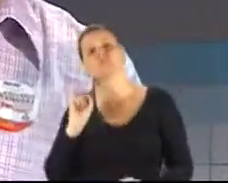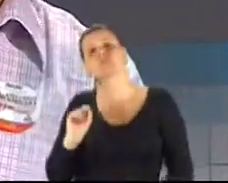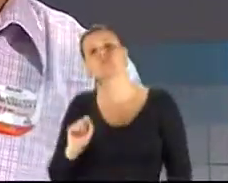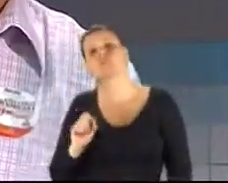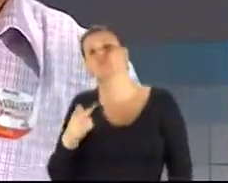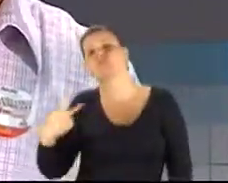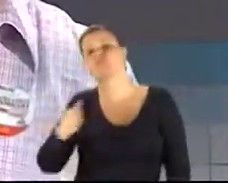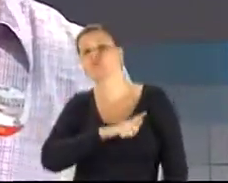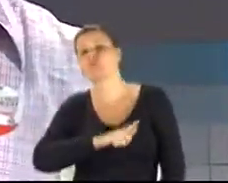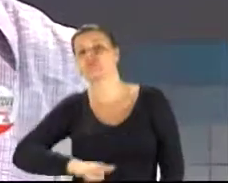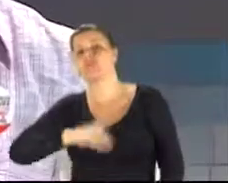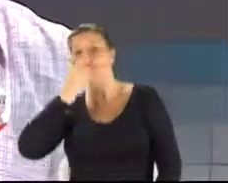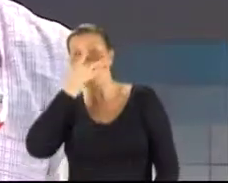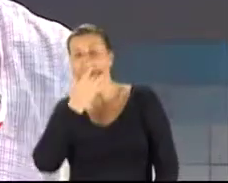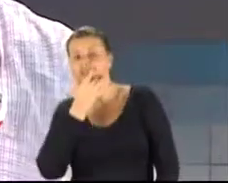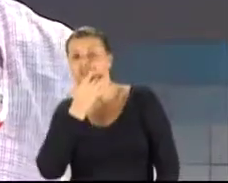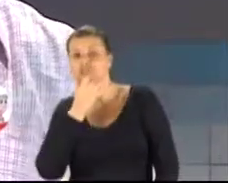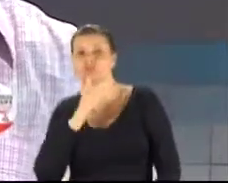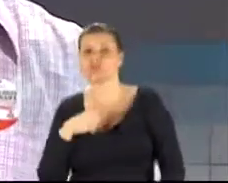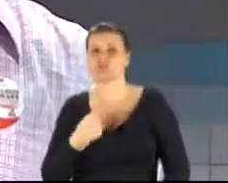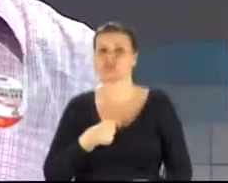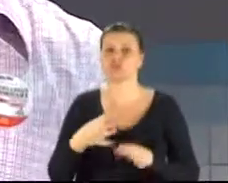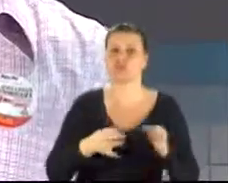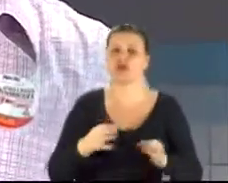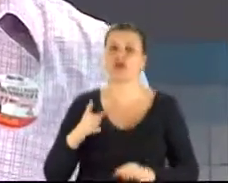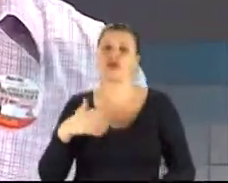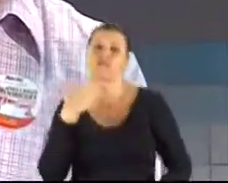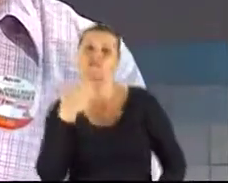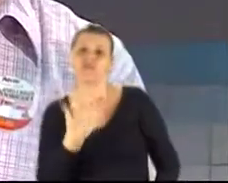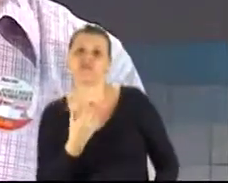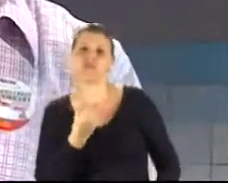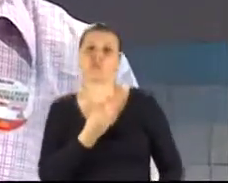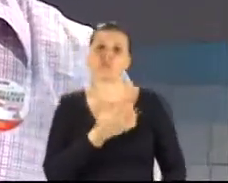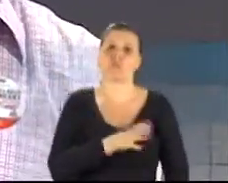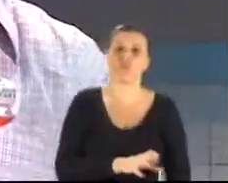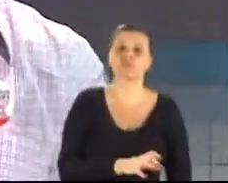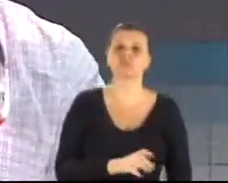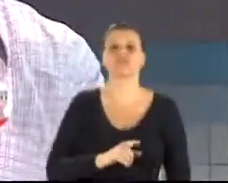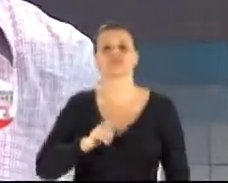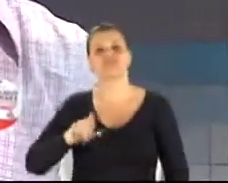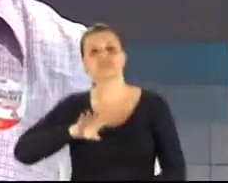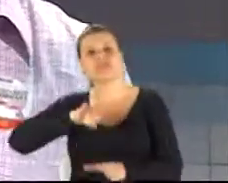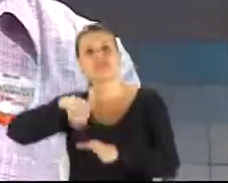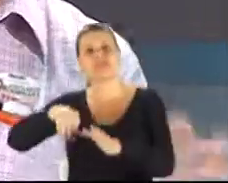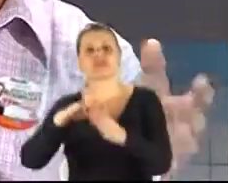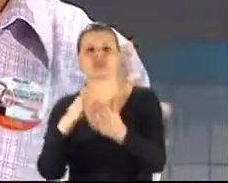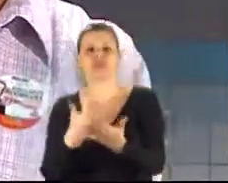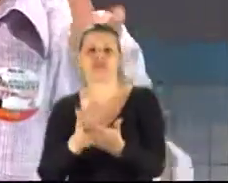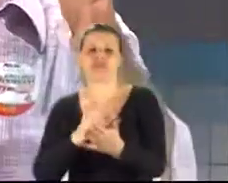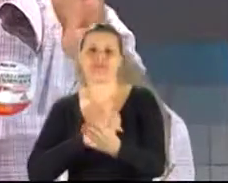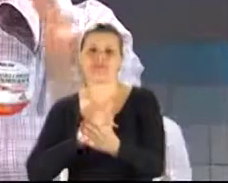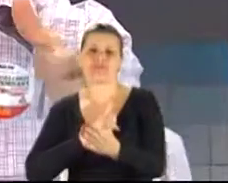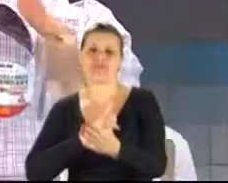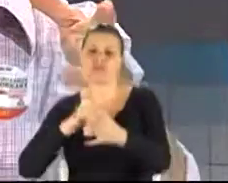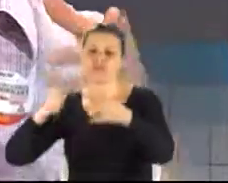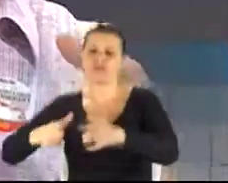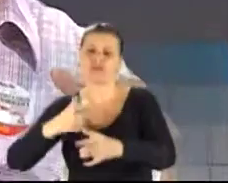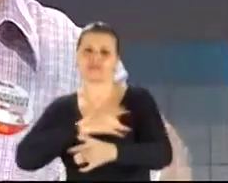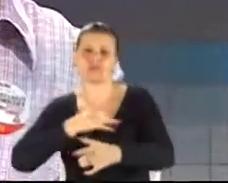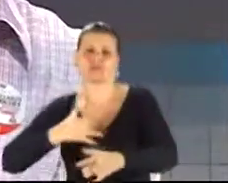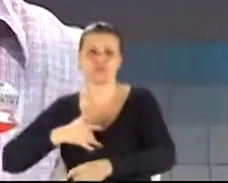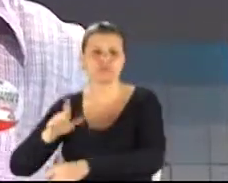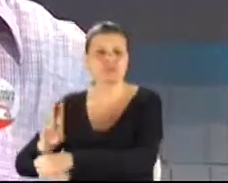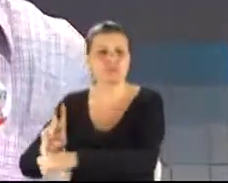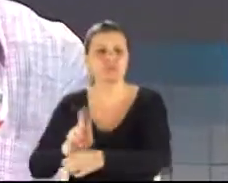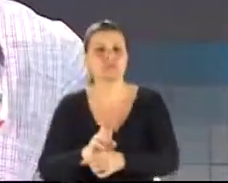sobre esse nosso projeto de lei e se é a favor ou contra de, nas escolas públicas, ter um posto de saúde exclusivamente para cuidar das